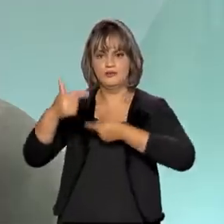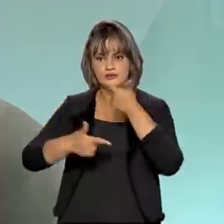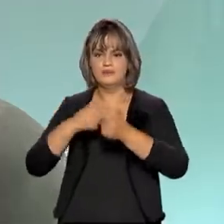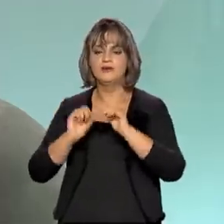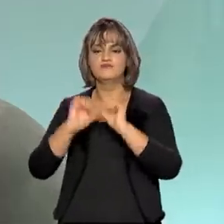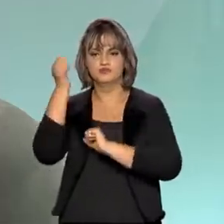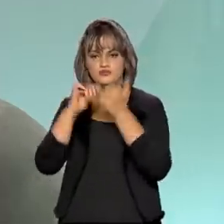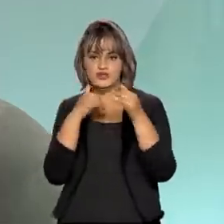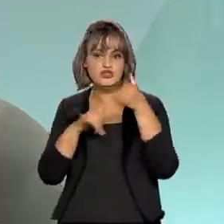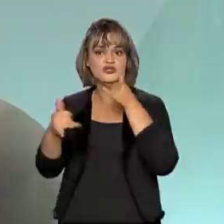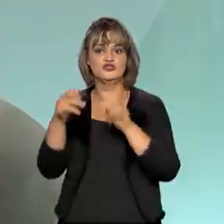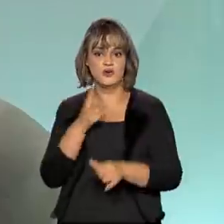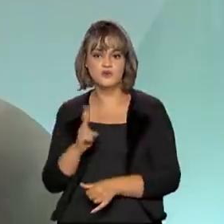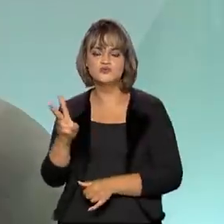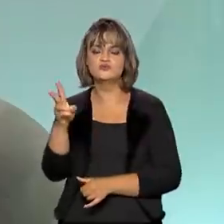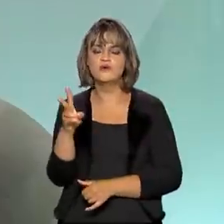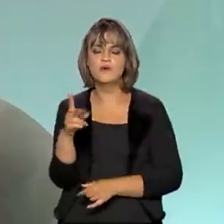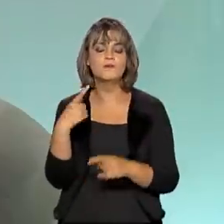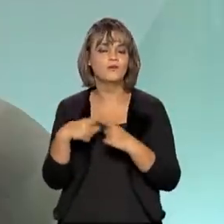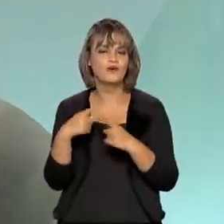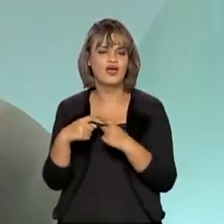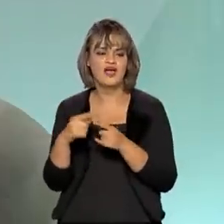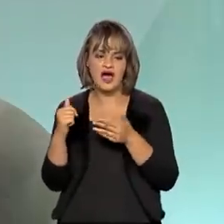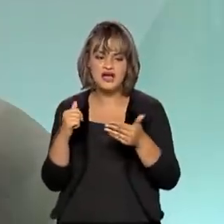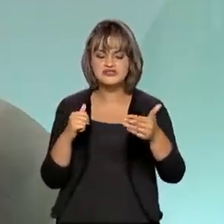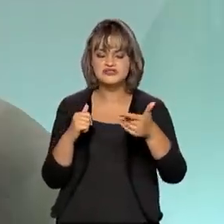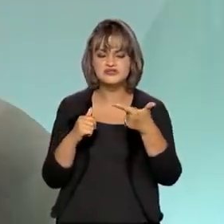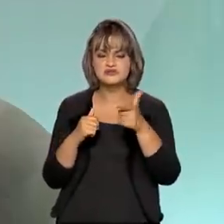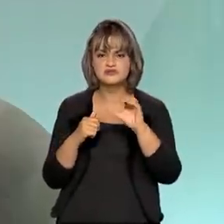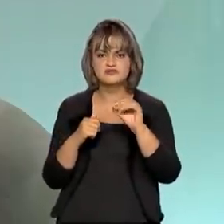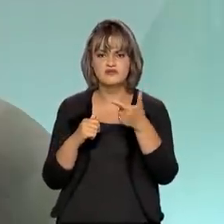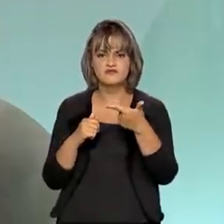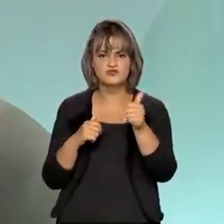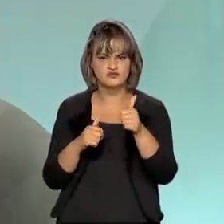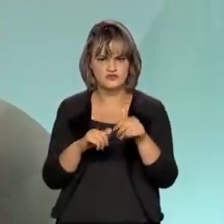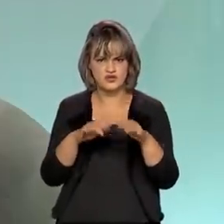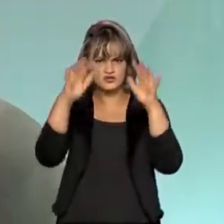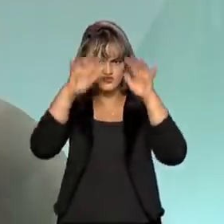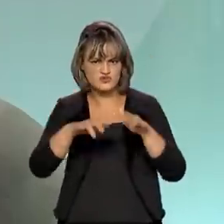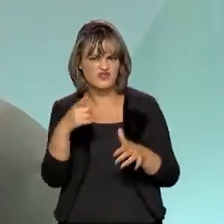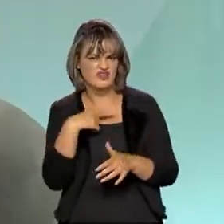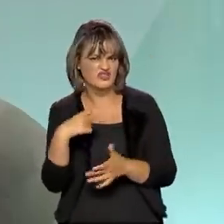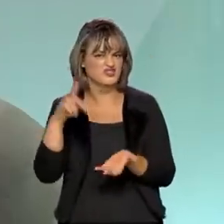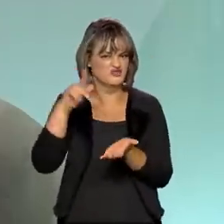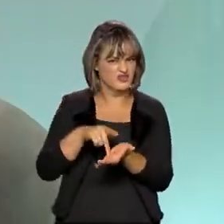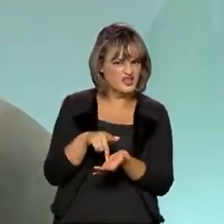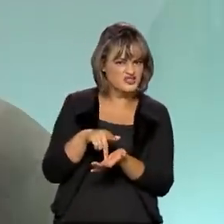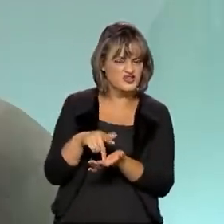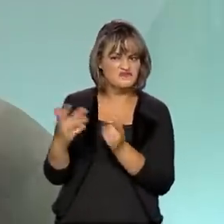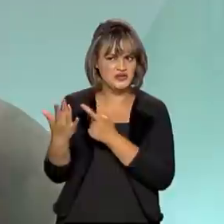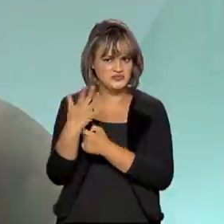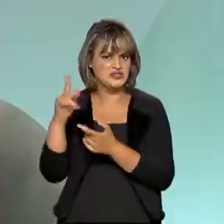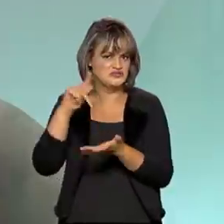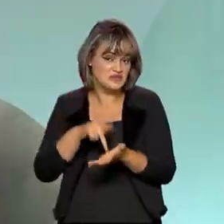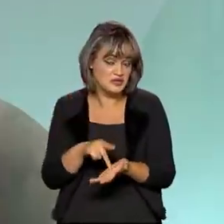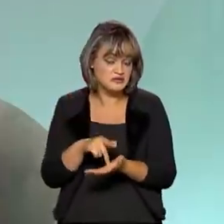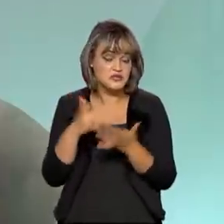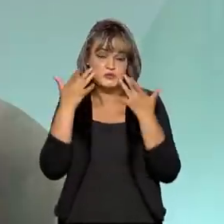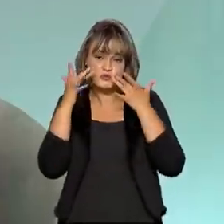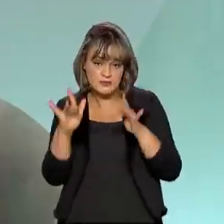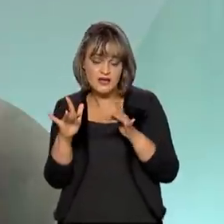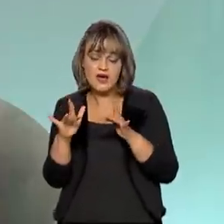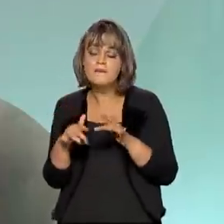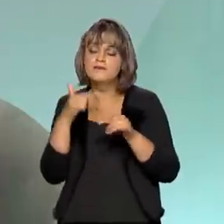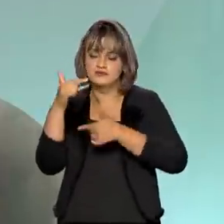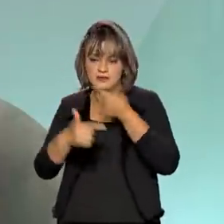Nós não tínhamos certeza de que se essa estação úmida seria uma estação úmida favorável ou desfavorável. E